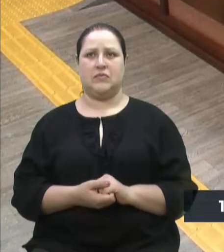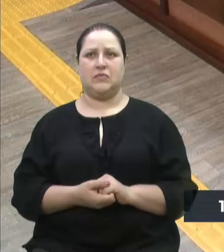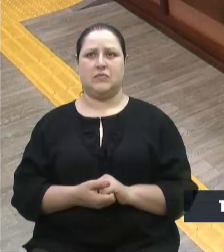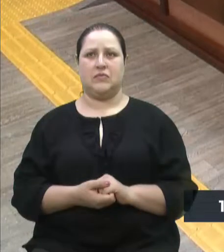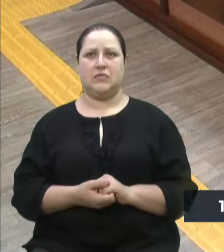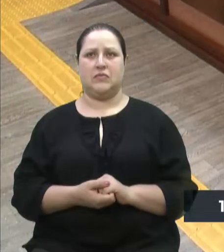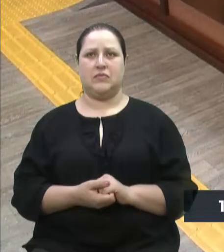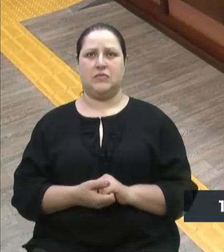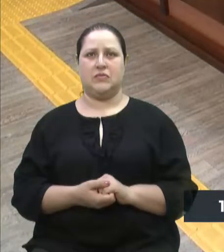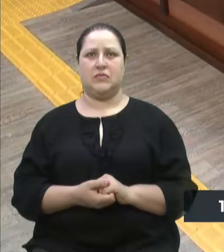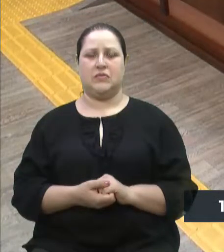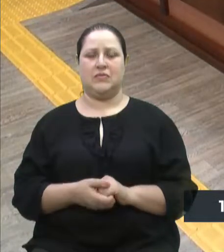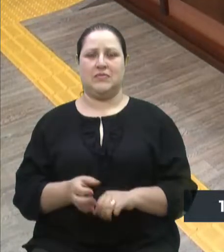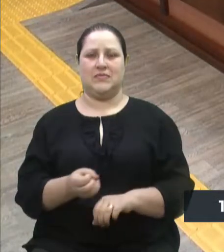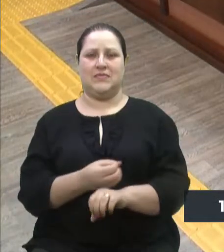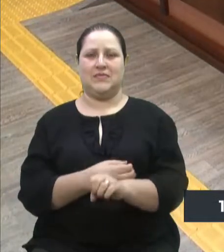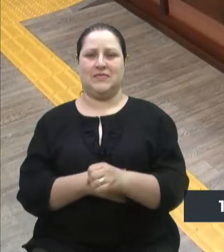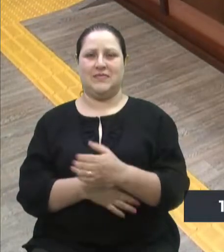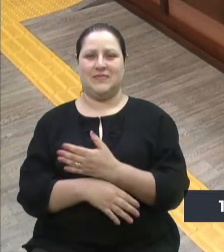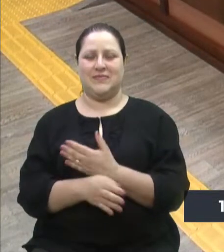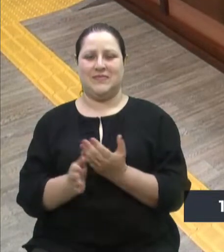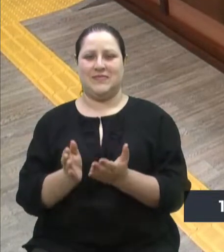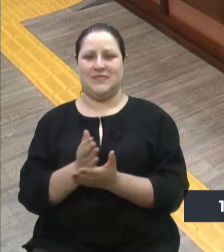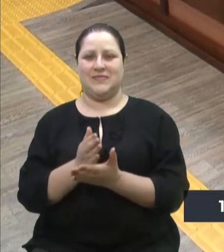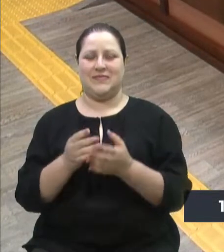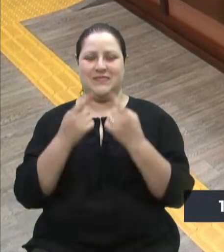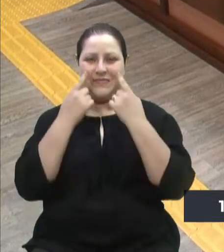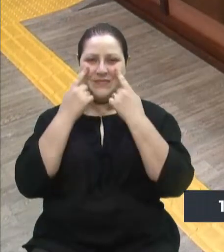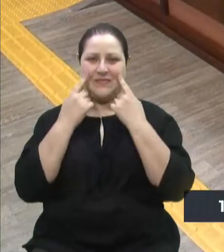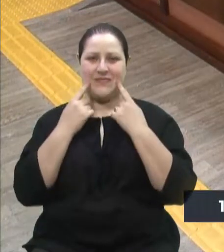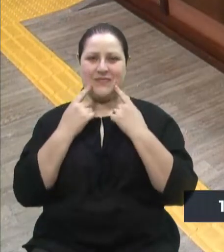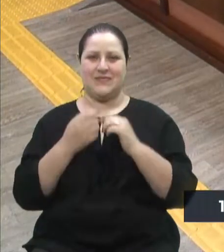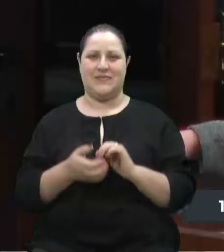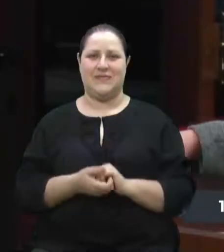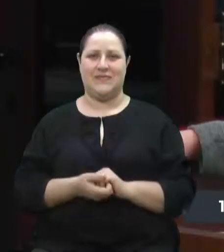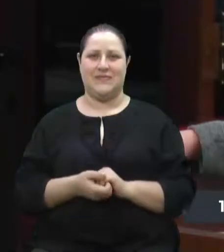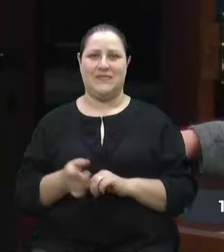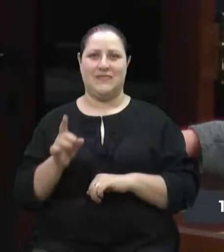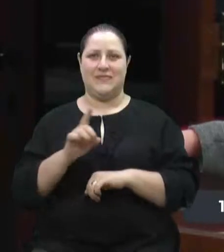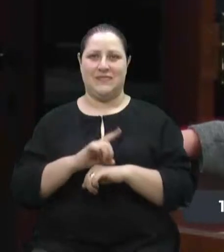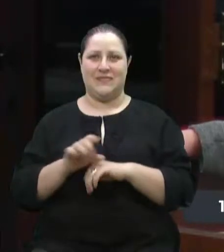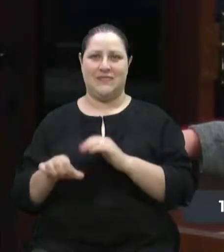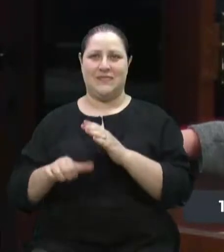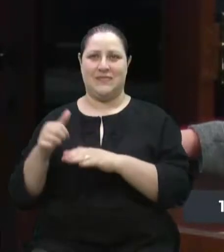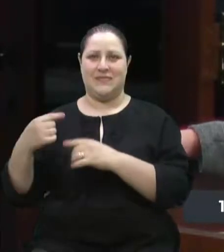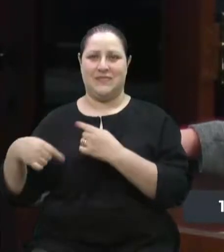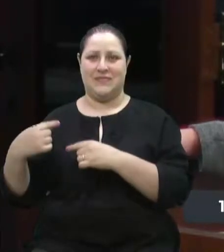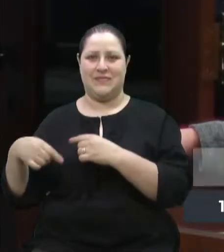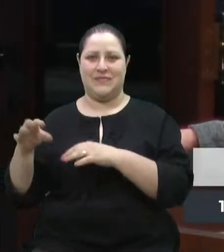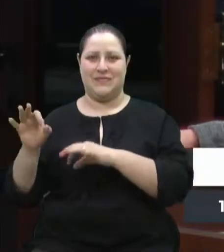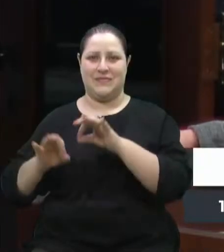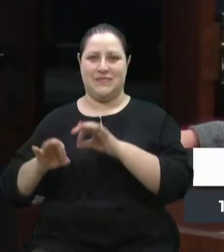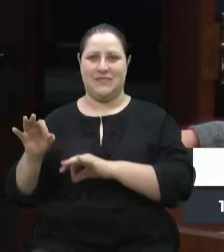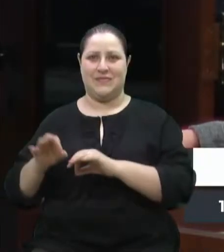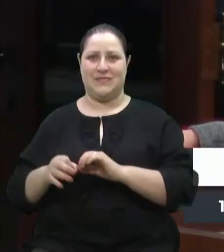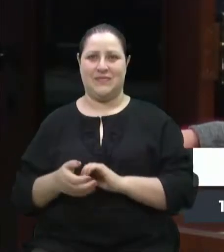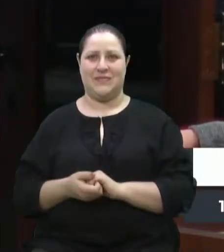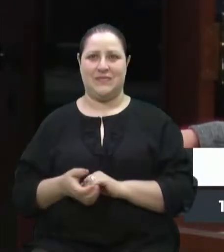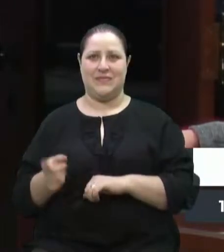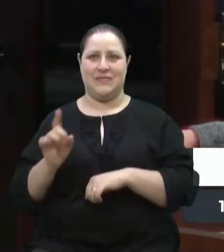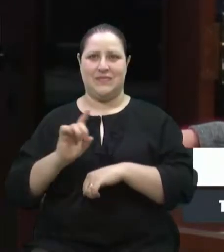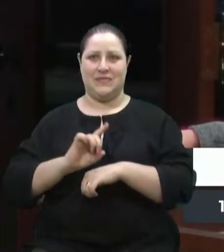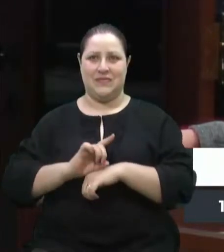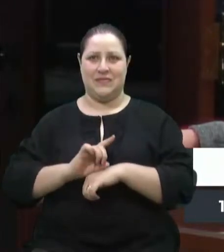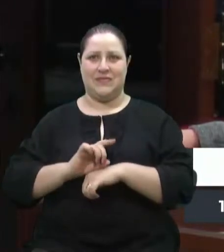Achei que estou um pouco emocionada, talvez eu chore. No dia que eu fiz a primeira discussão desse projeto, foi o